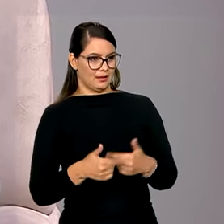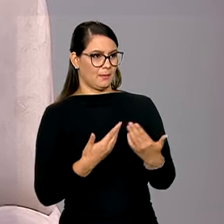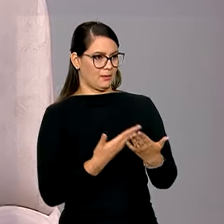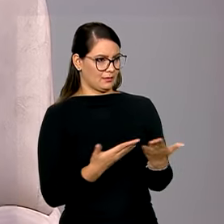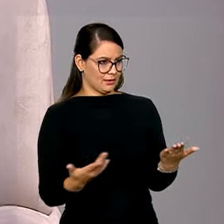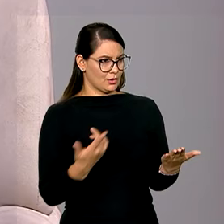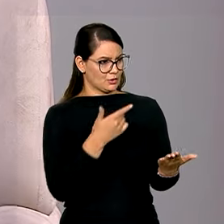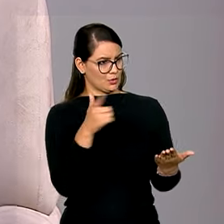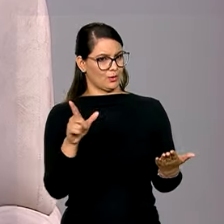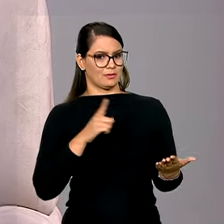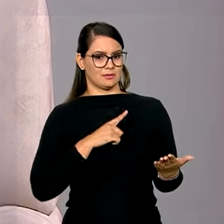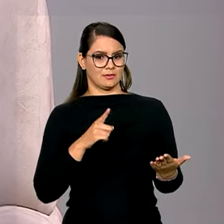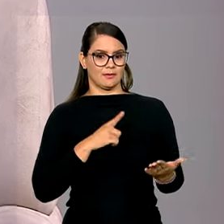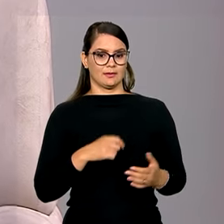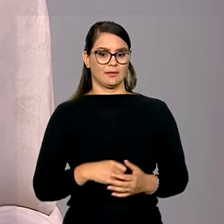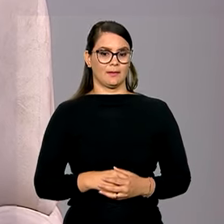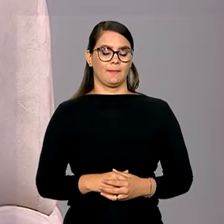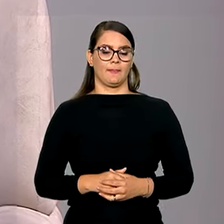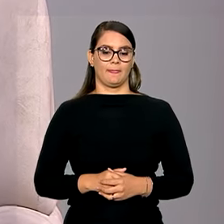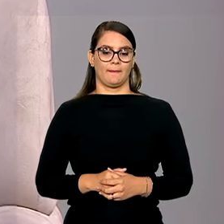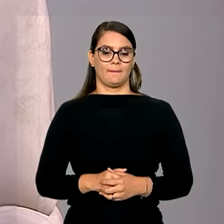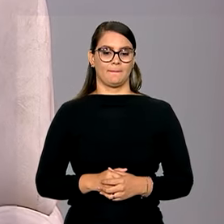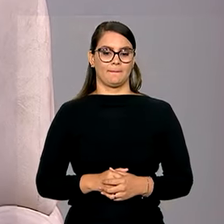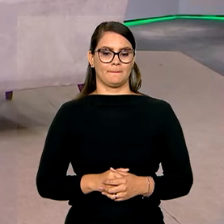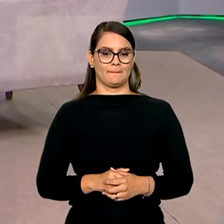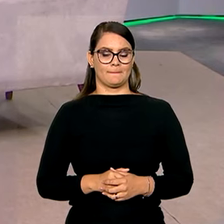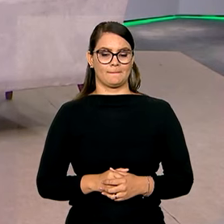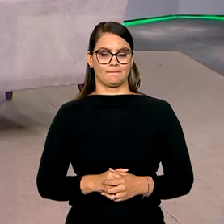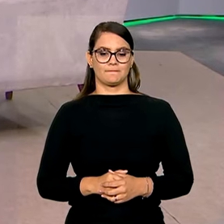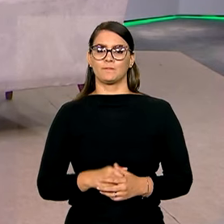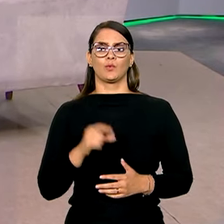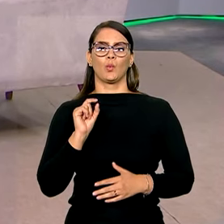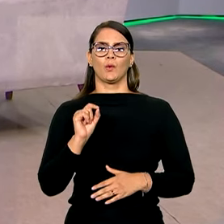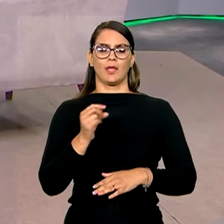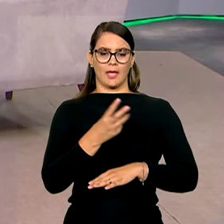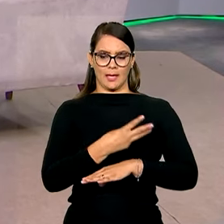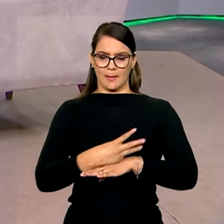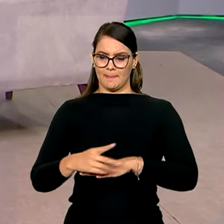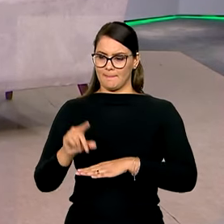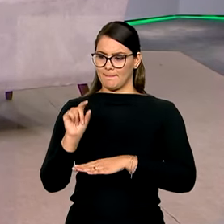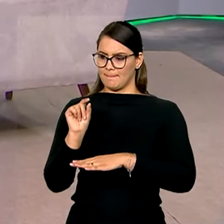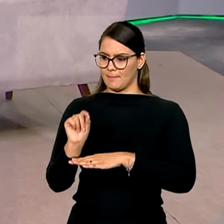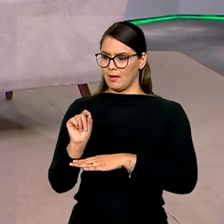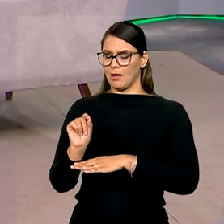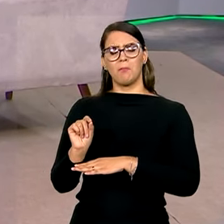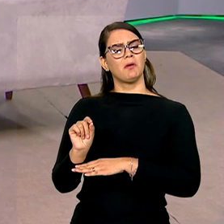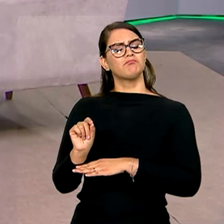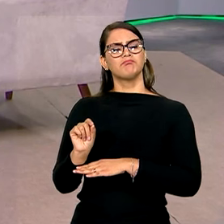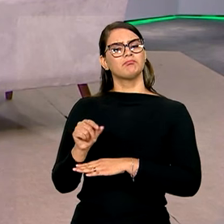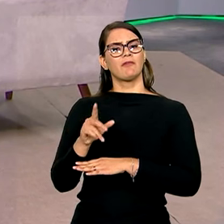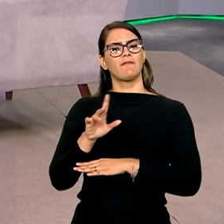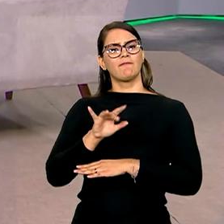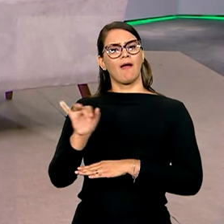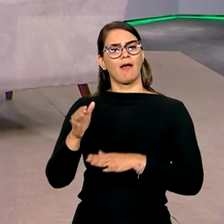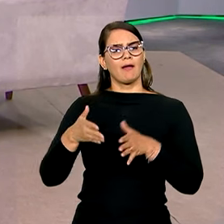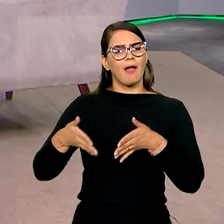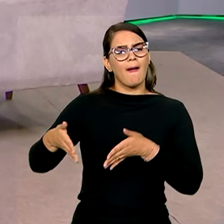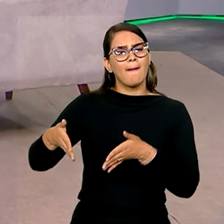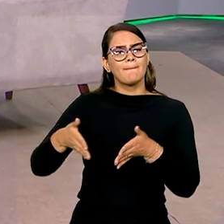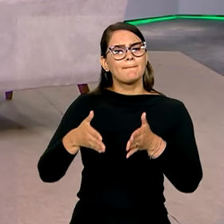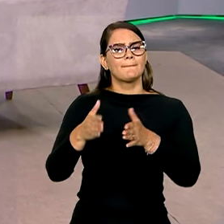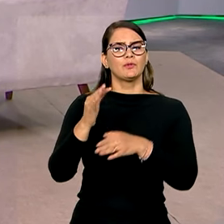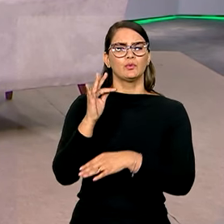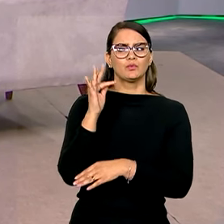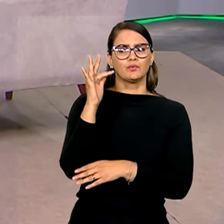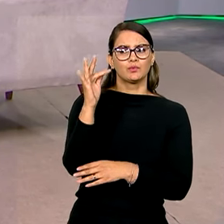outras que virão, né, de desintrusão, o que o IBAMA coloca, assim, como diretriz, num